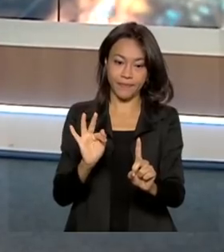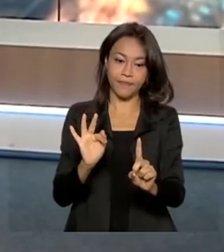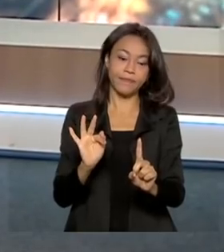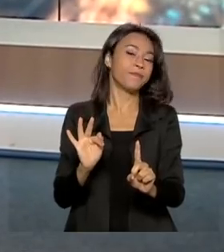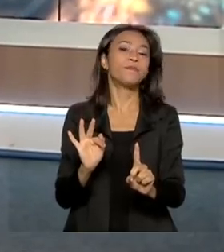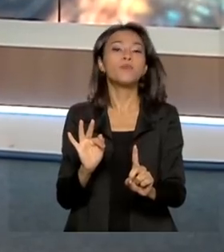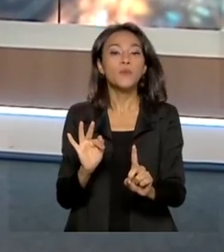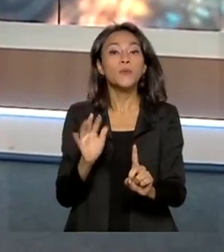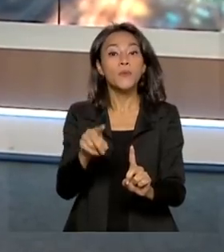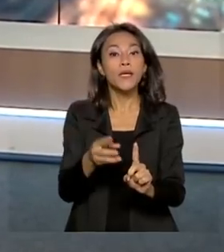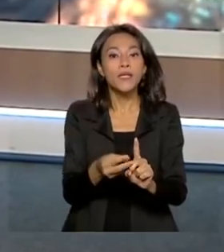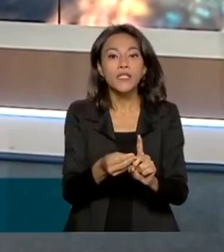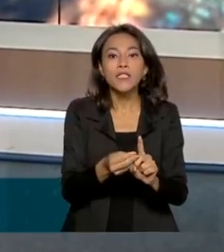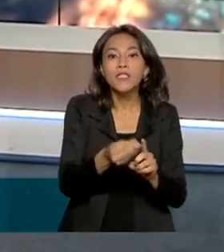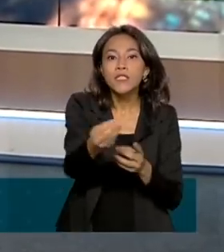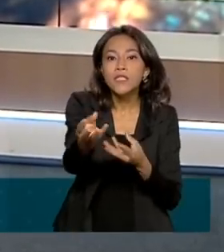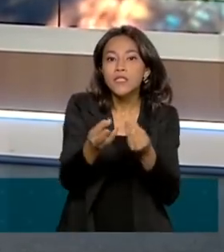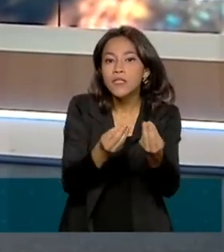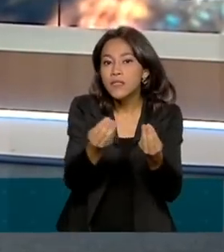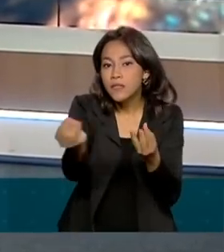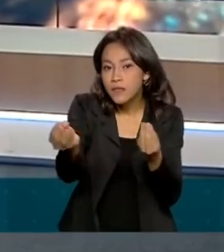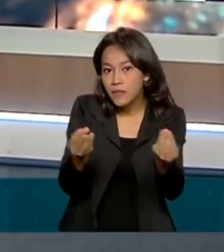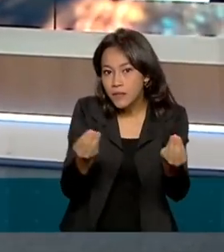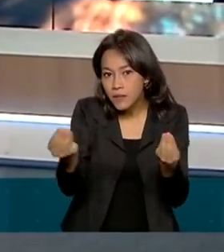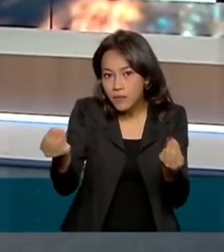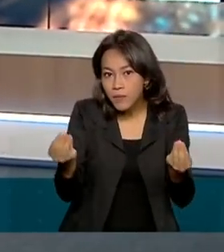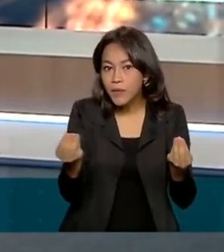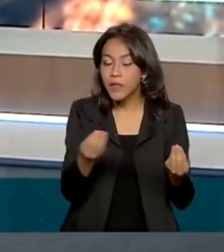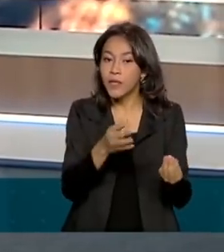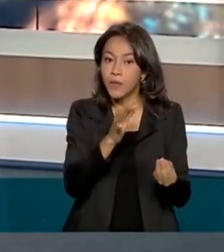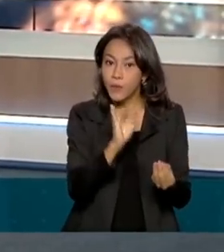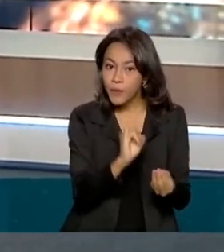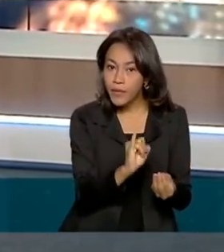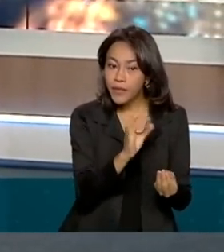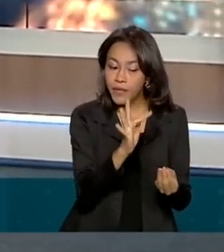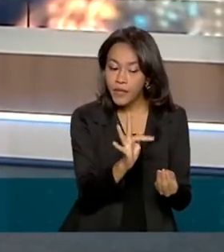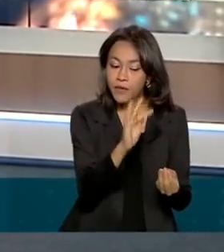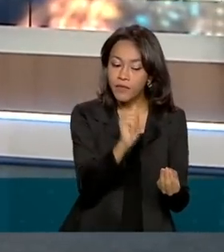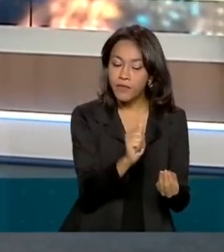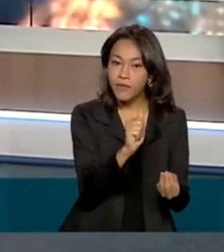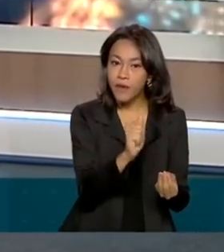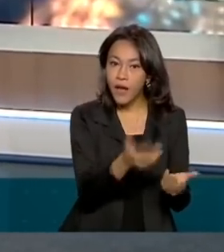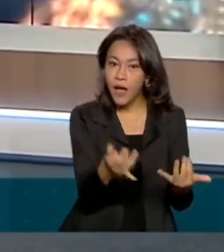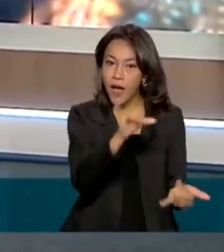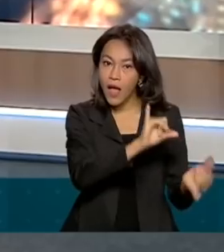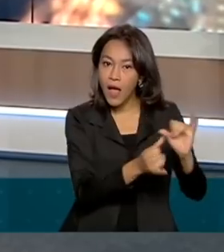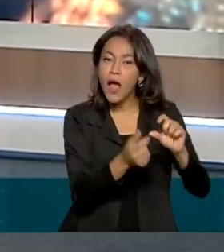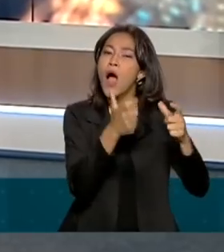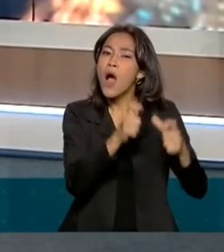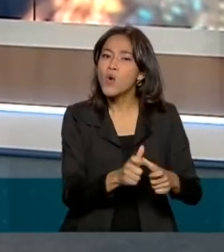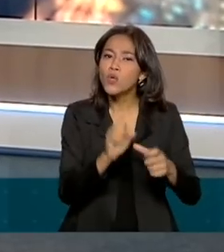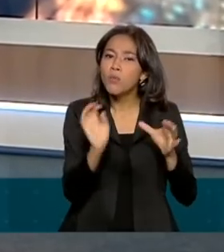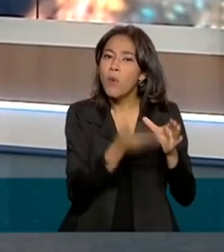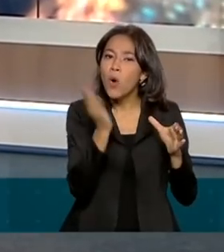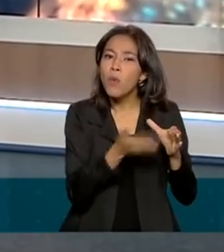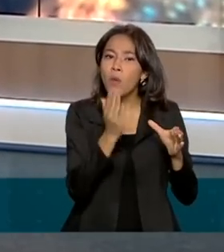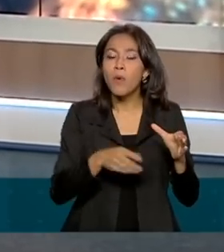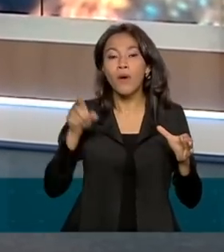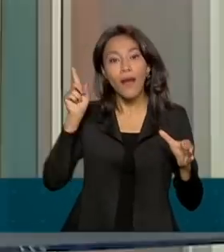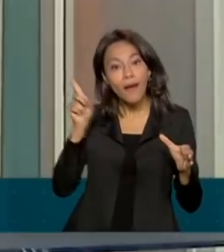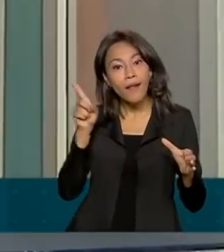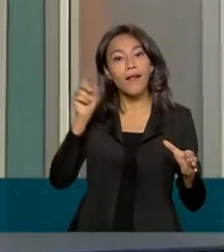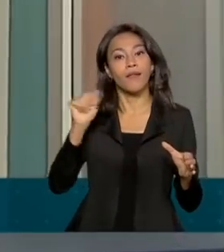a vacina com o IFA nacional. Antes, o IFA era originário da Ásia e era produzido na Fiocruz, a